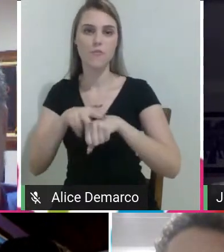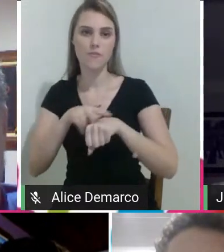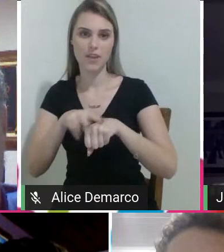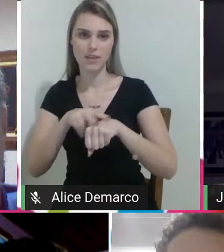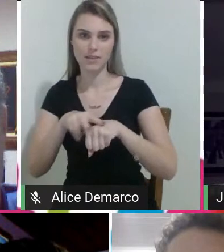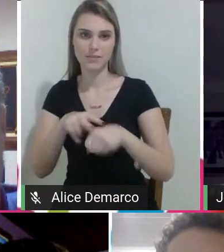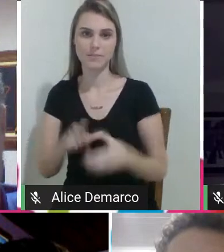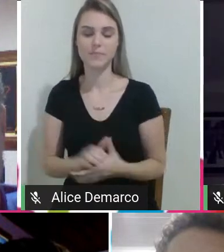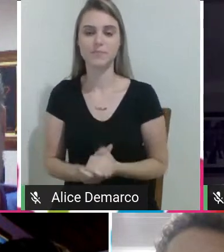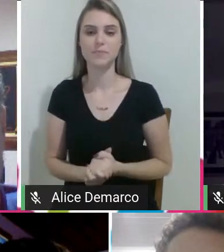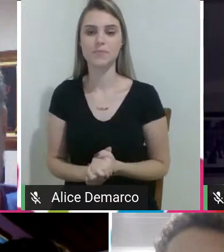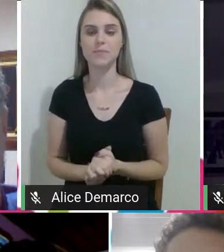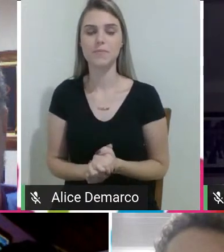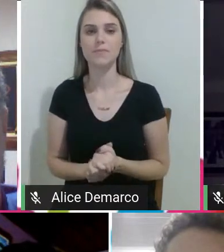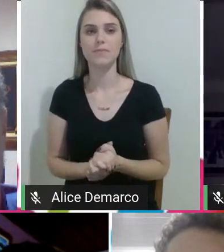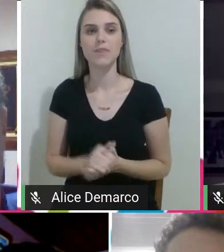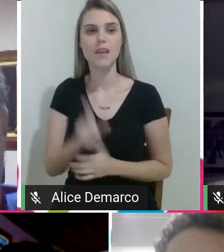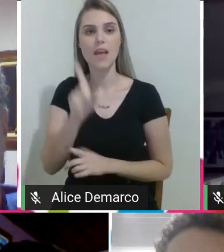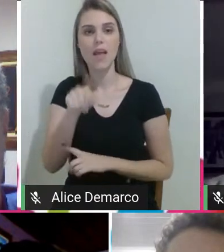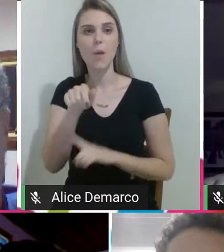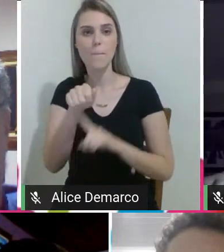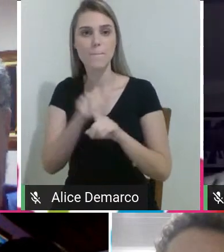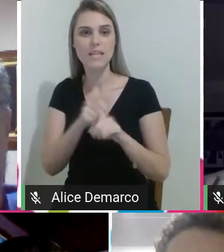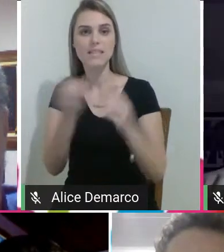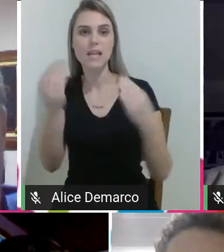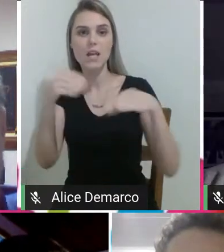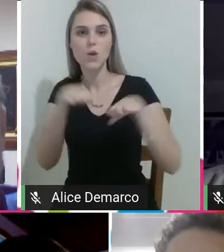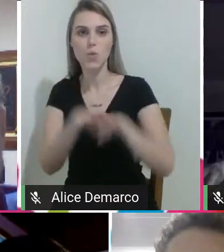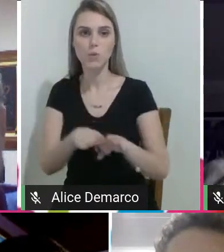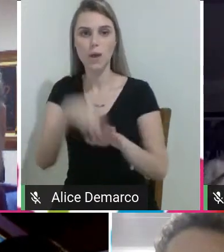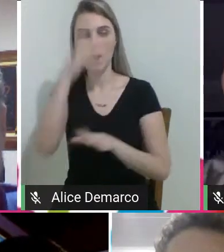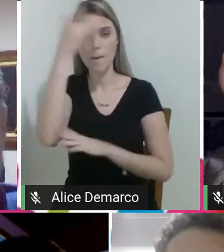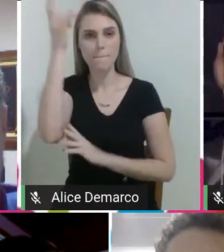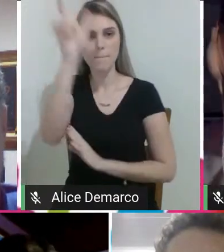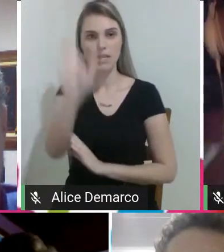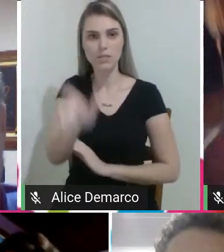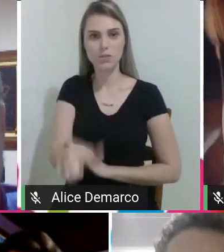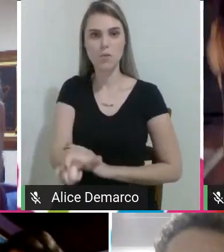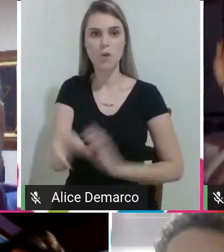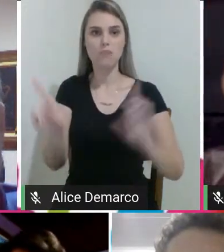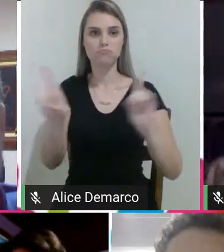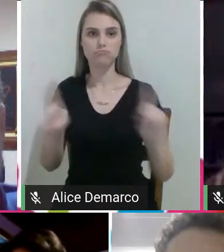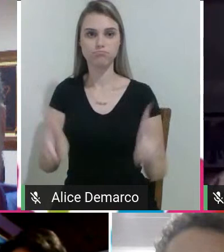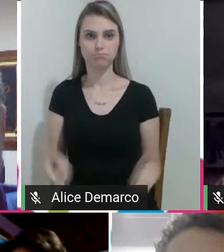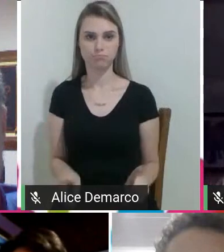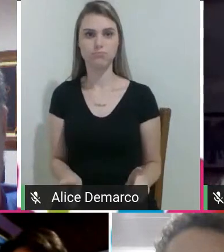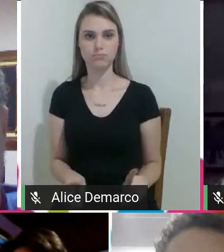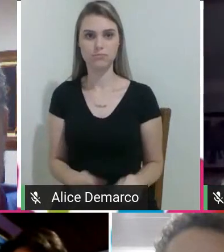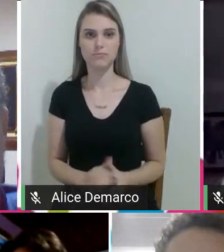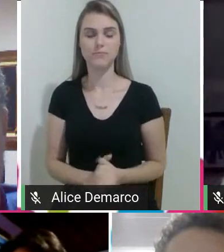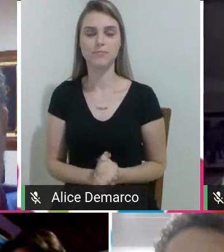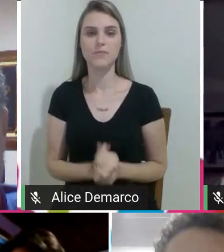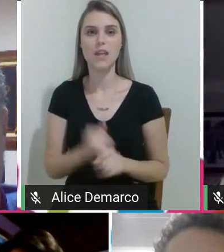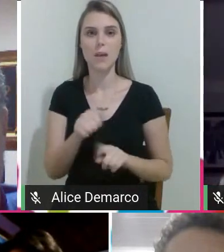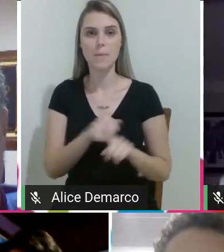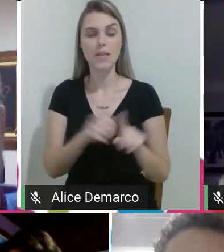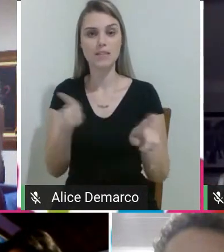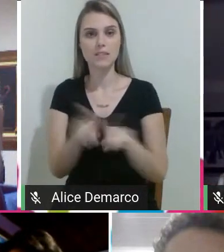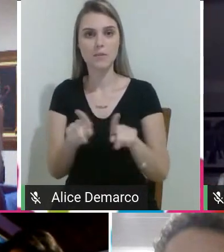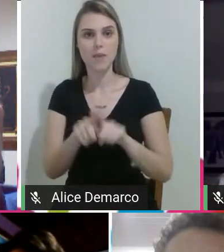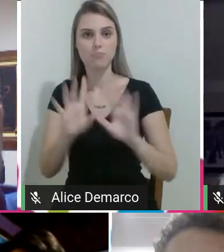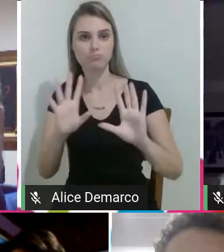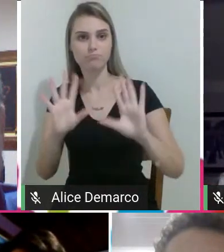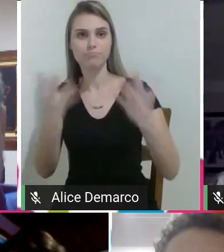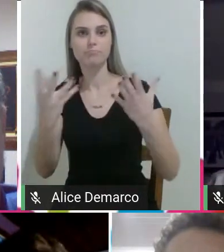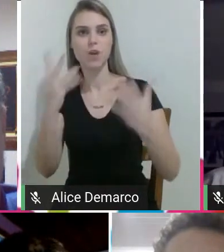que é o mês de inclusão da pessoa com deficiência. E nesse mês também a gente comemora o dia 21